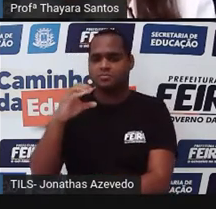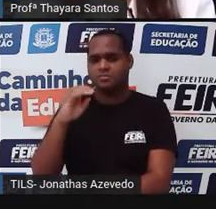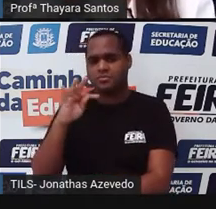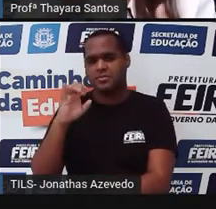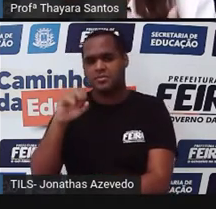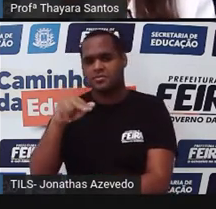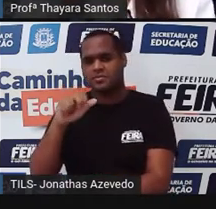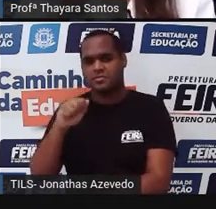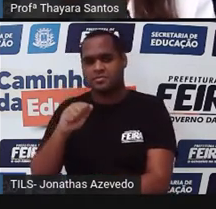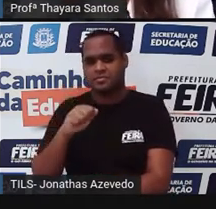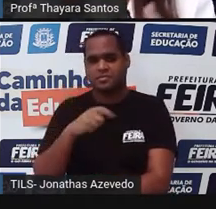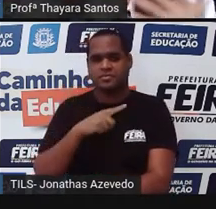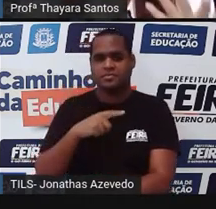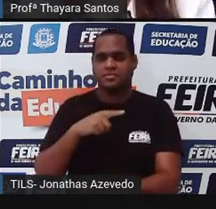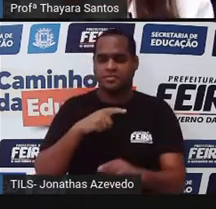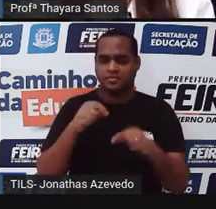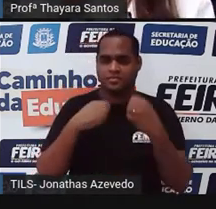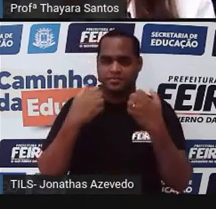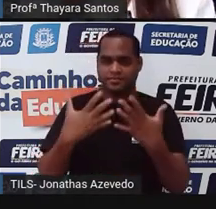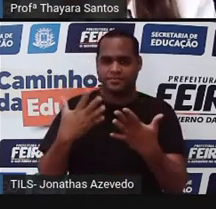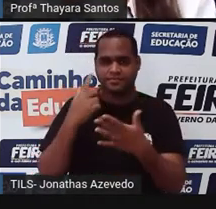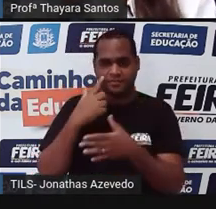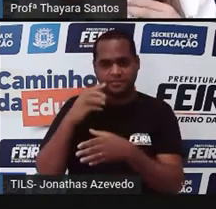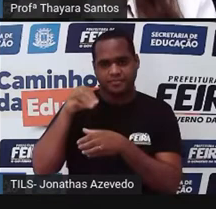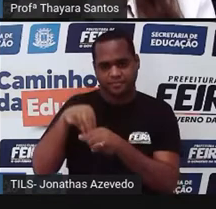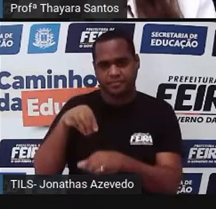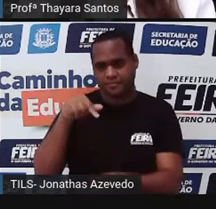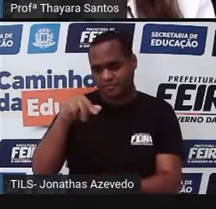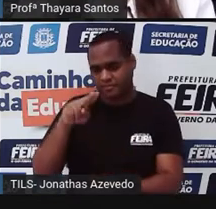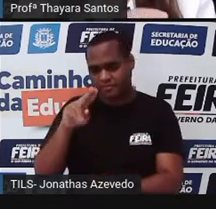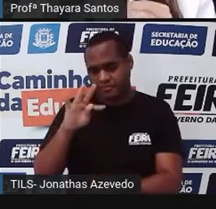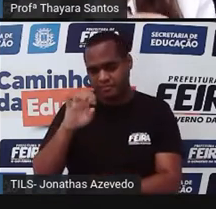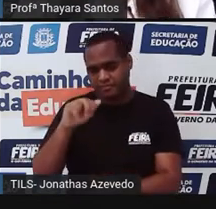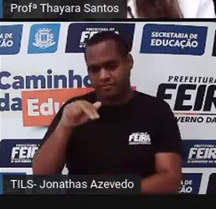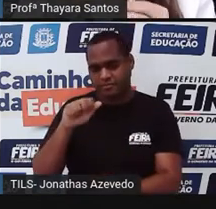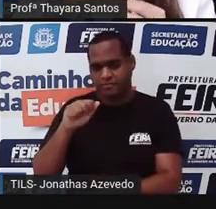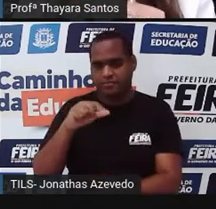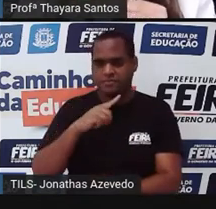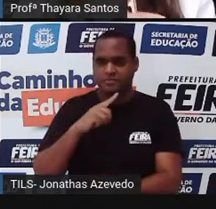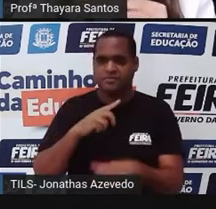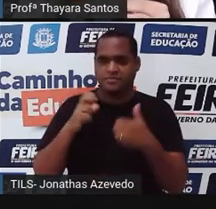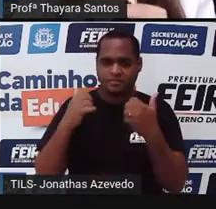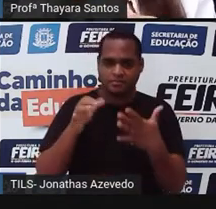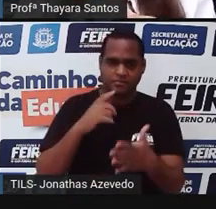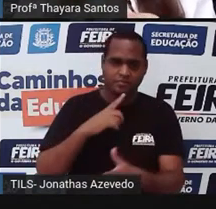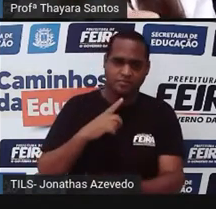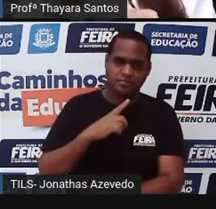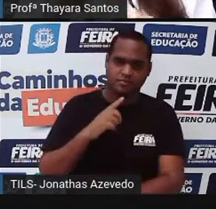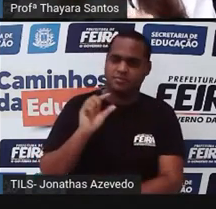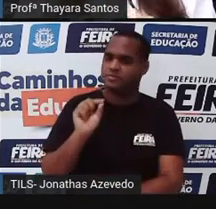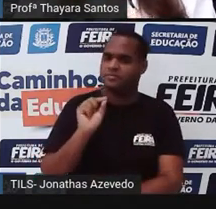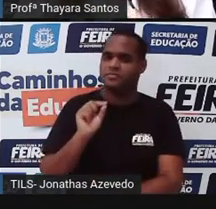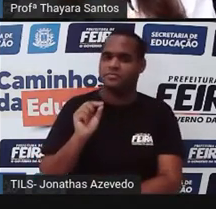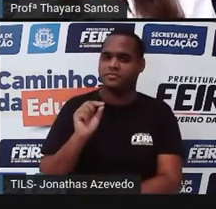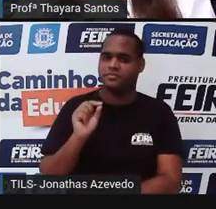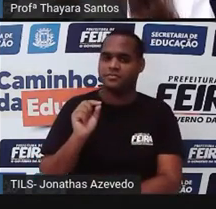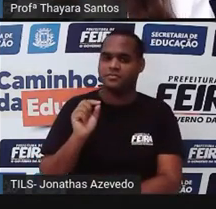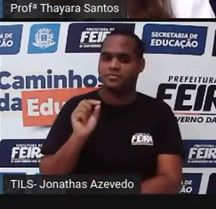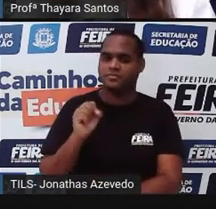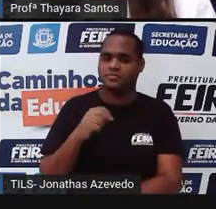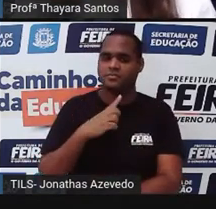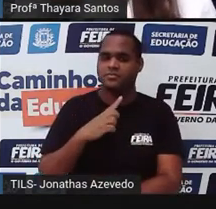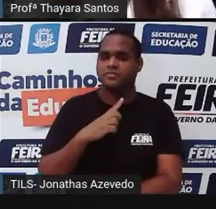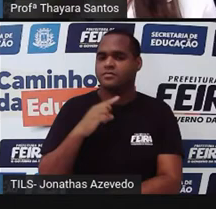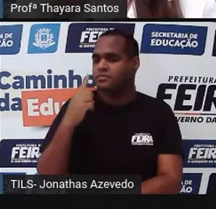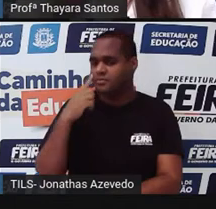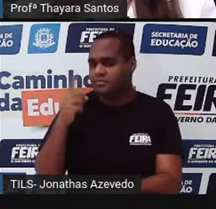por isso que a gente diz que é um exoesqueleto quitinoso. E esses animais, eles têm uma outra característica que é bem interessante, é que eles